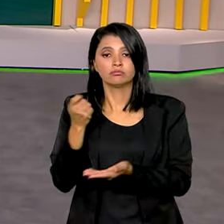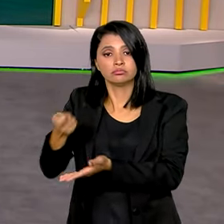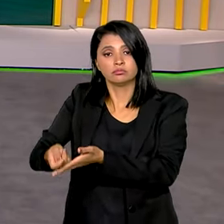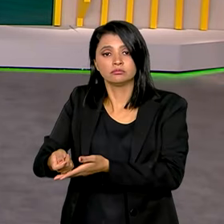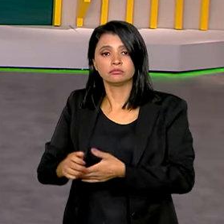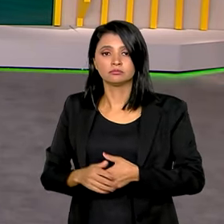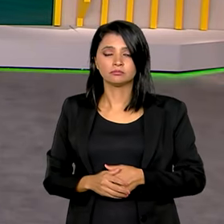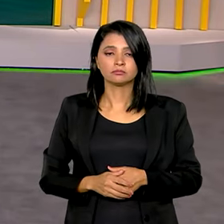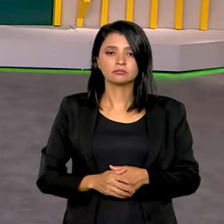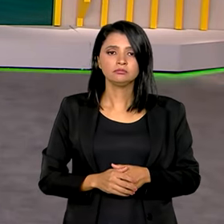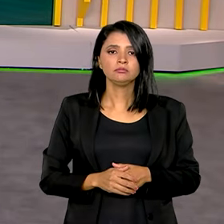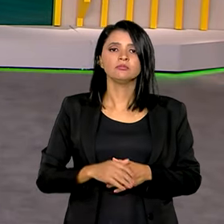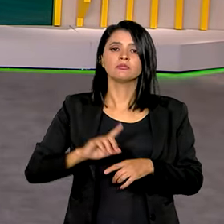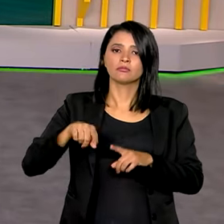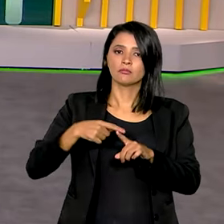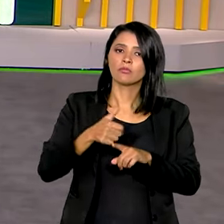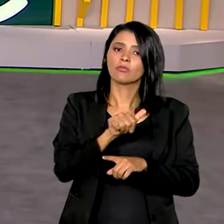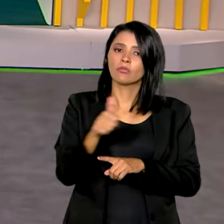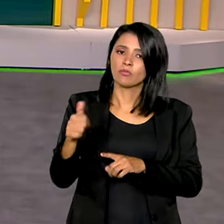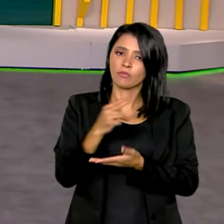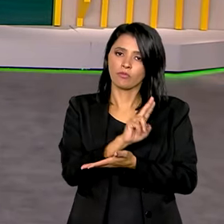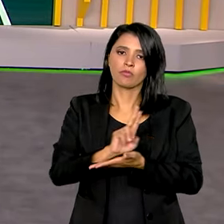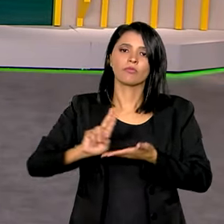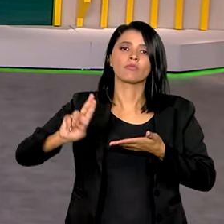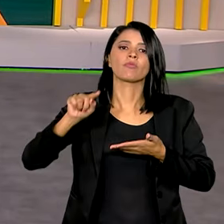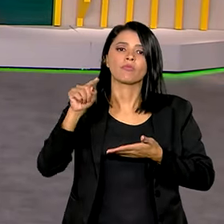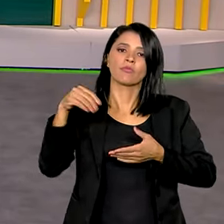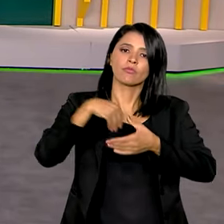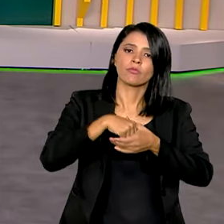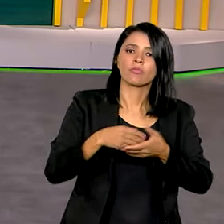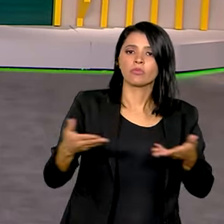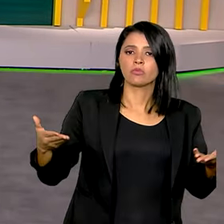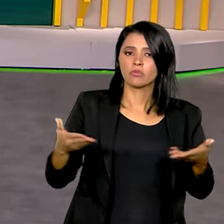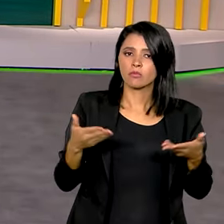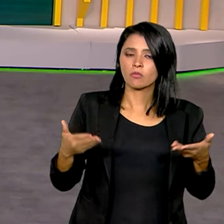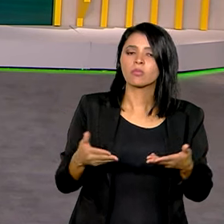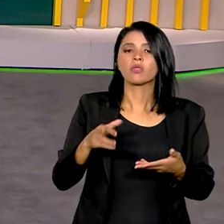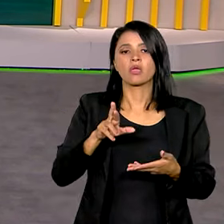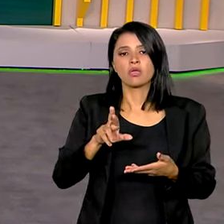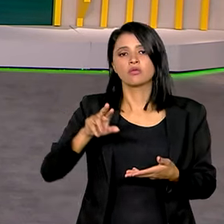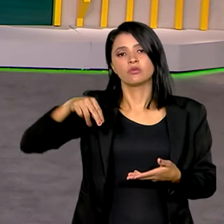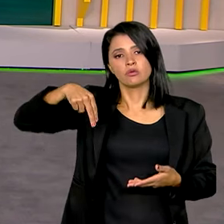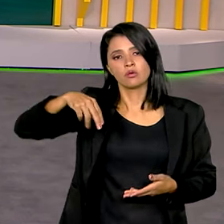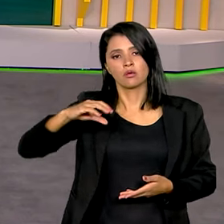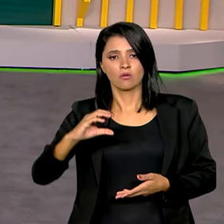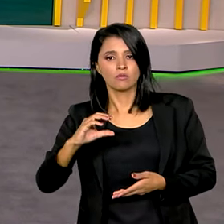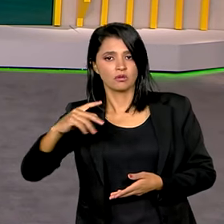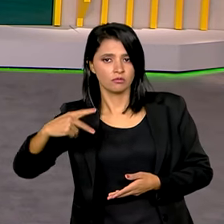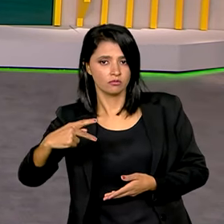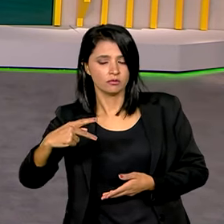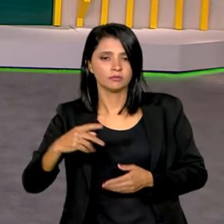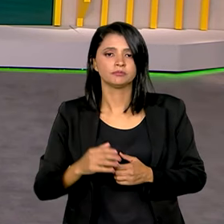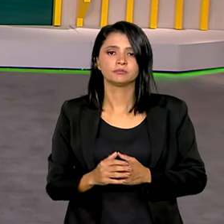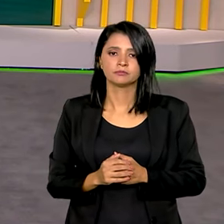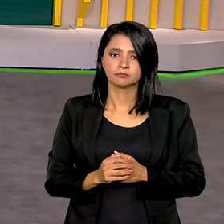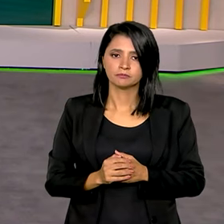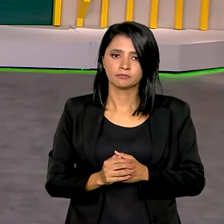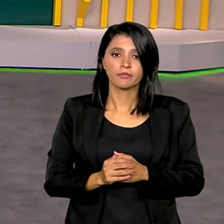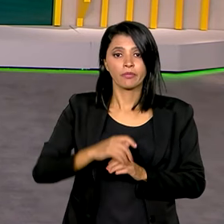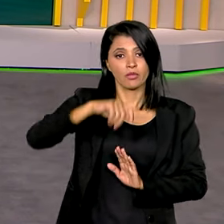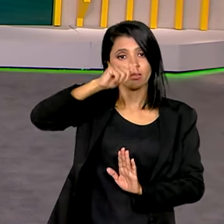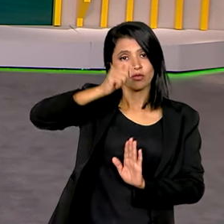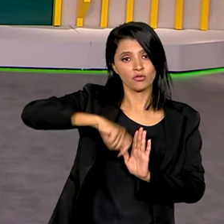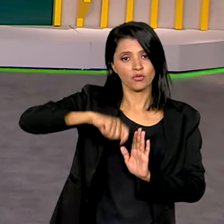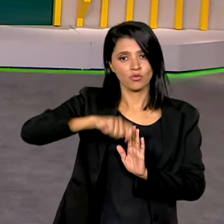Mais 11 universidades passam a integrar, a partir de hoje, a Rede Nacional de Comunicação Pública. A